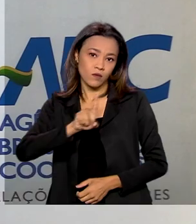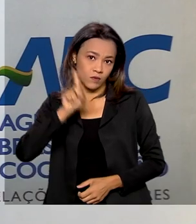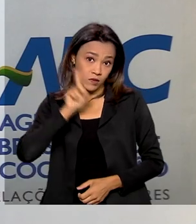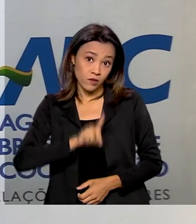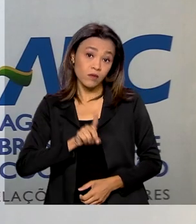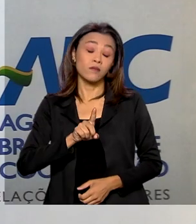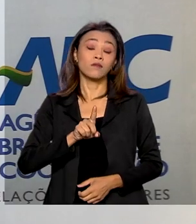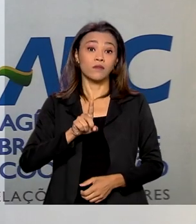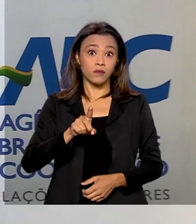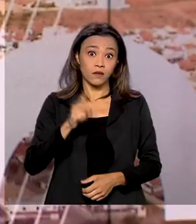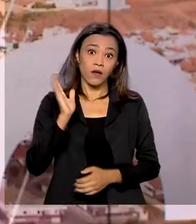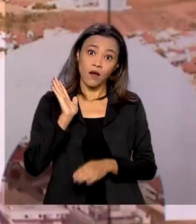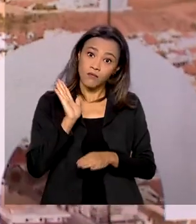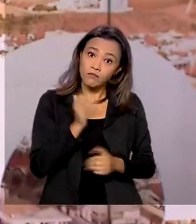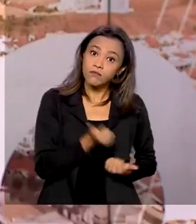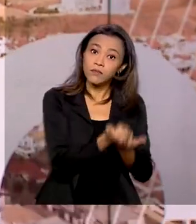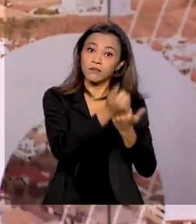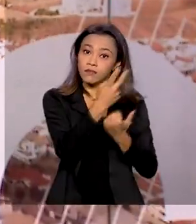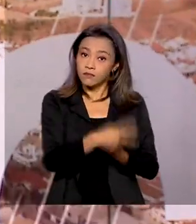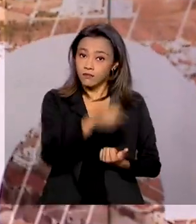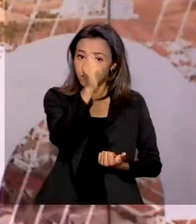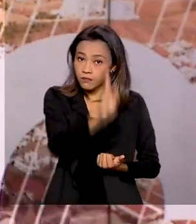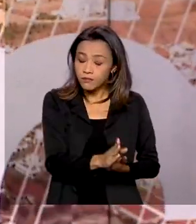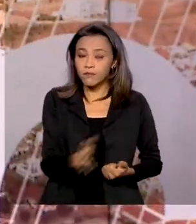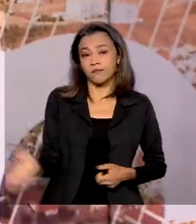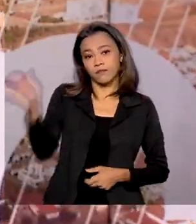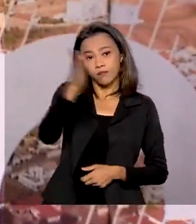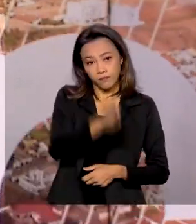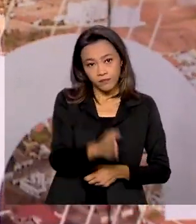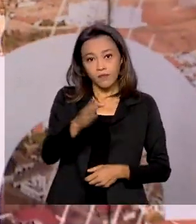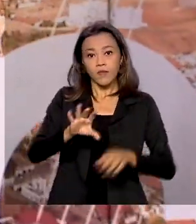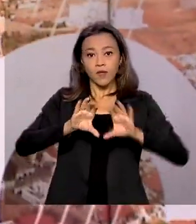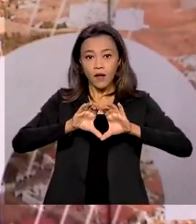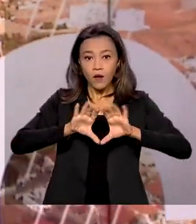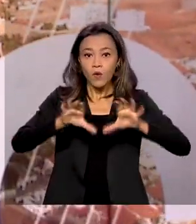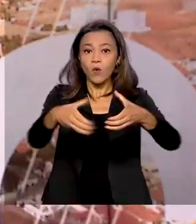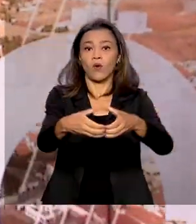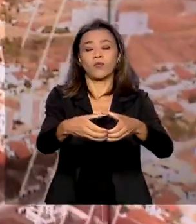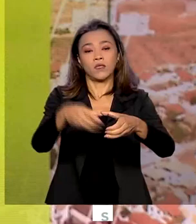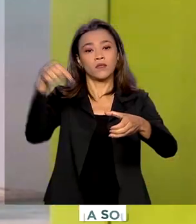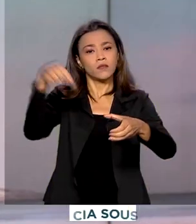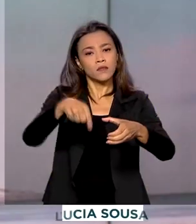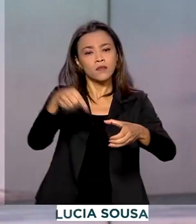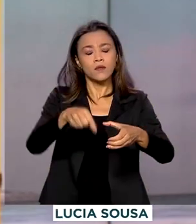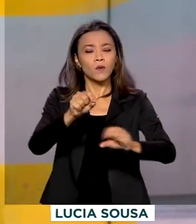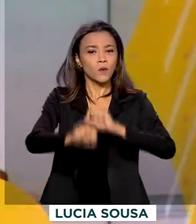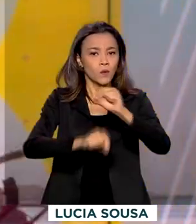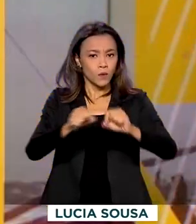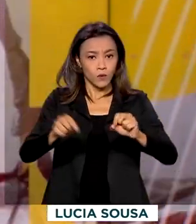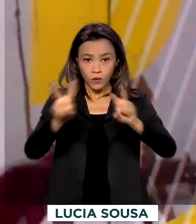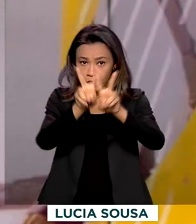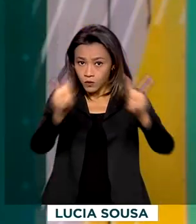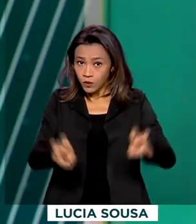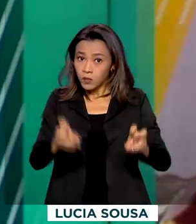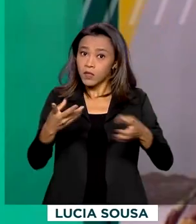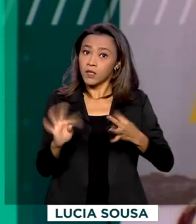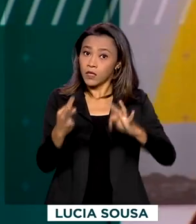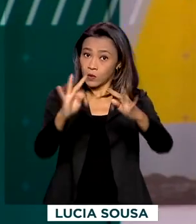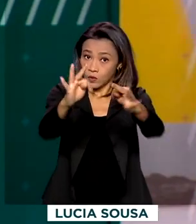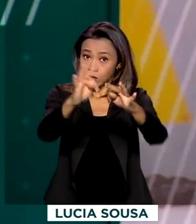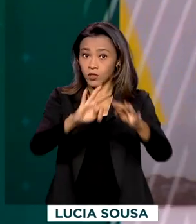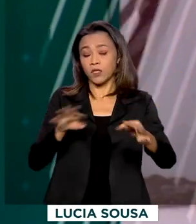necessidade que existe no Brasil. A Comissão Nacional de Incorporação de Tecnologias no Sistema Único de Saúde, a